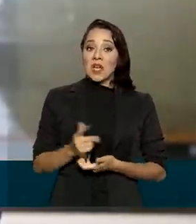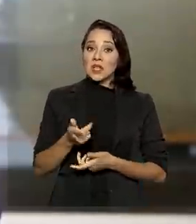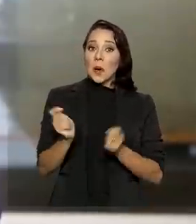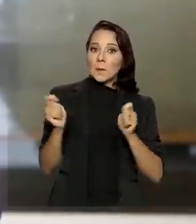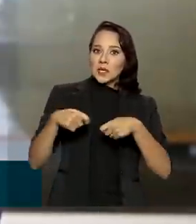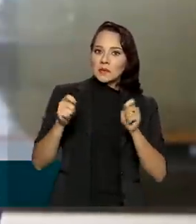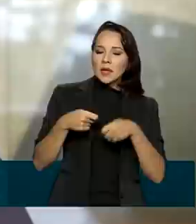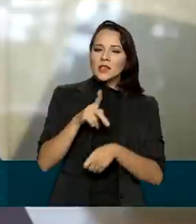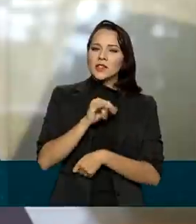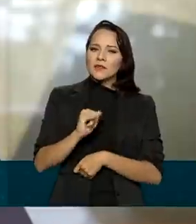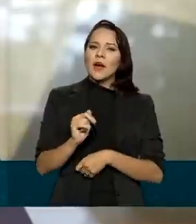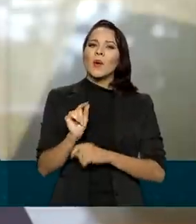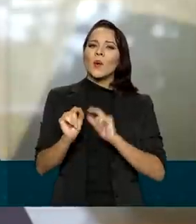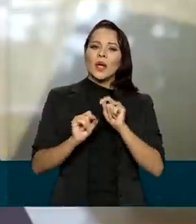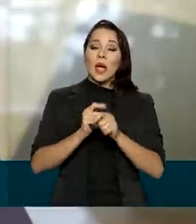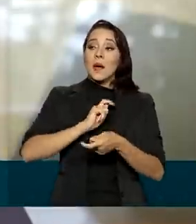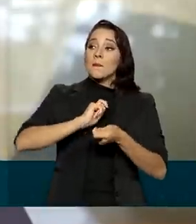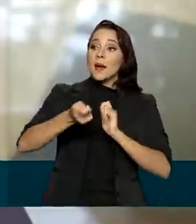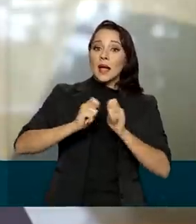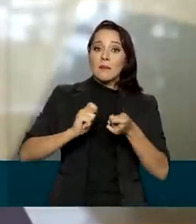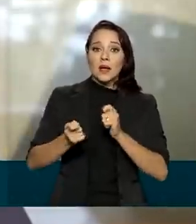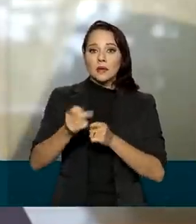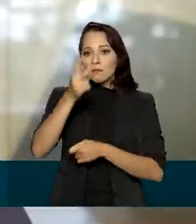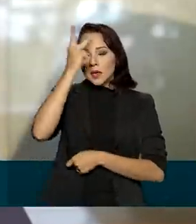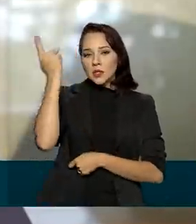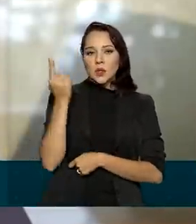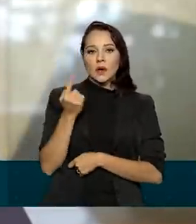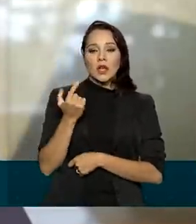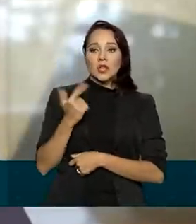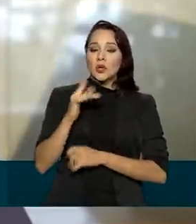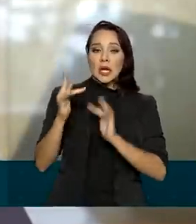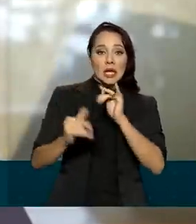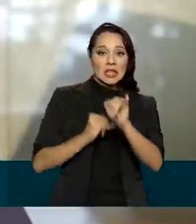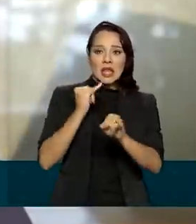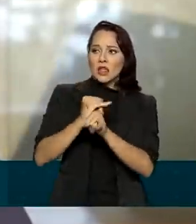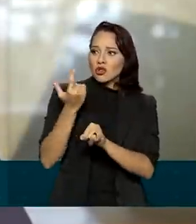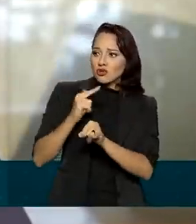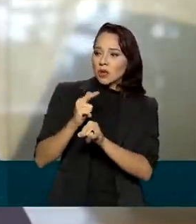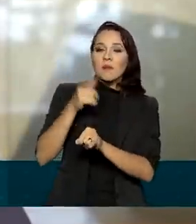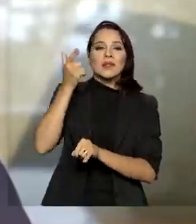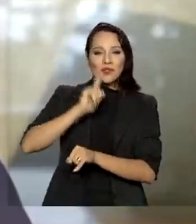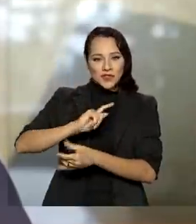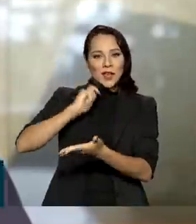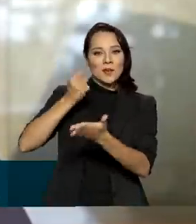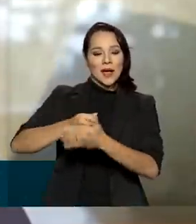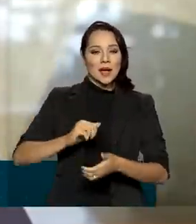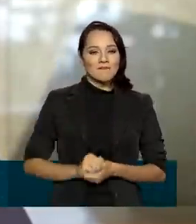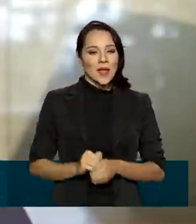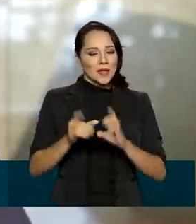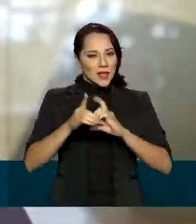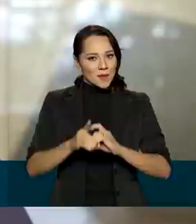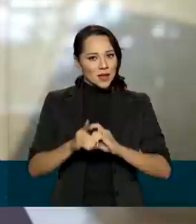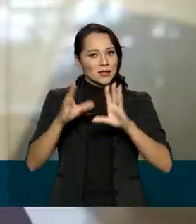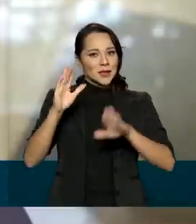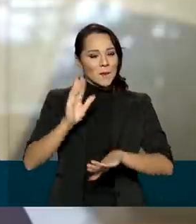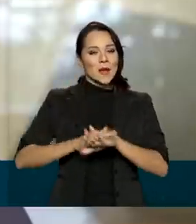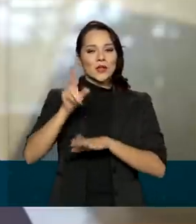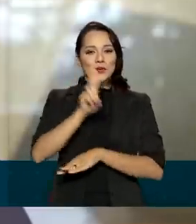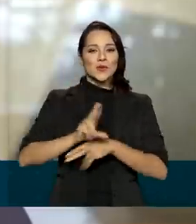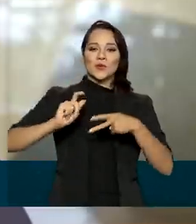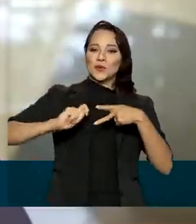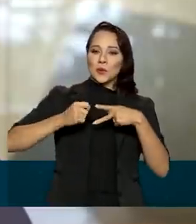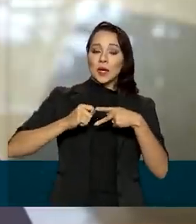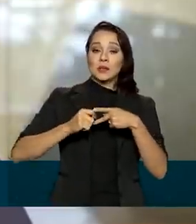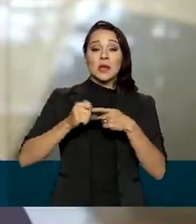possibilitarão, por exemplo, pagamento quando o usuário estiver sem conectividade à internet, democratizando ainda mais o uso do PIX